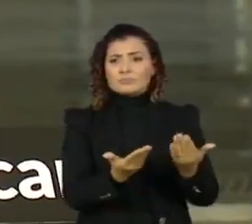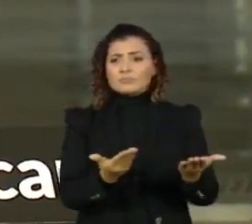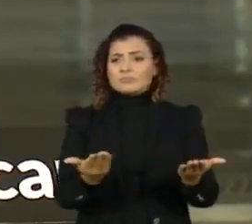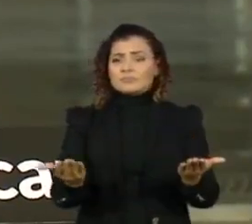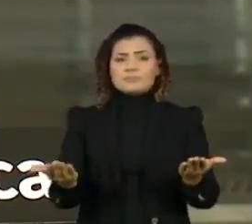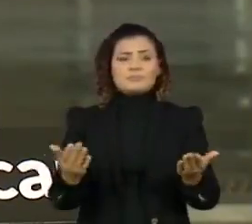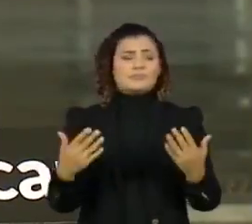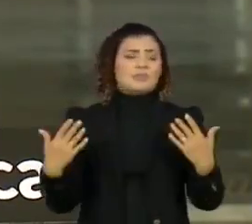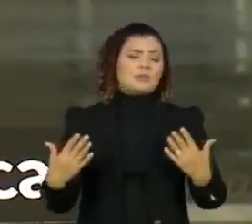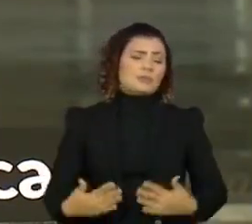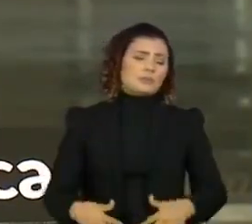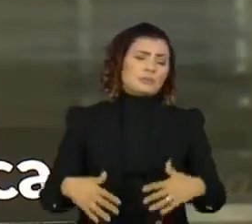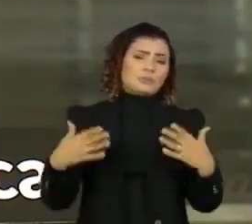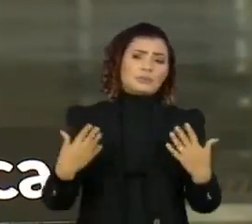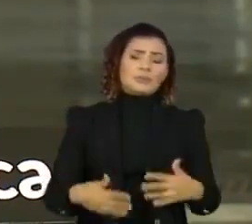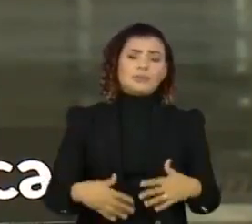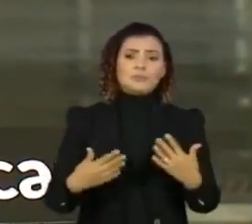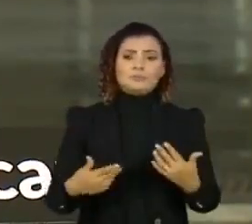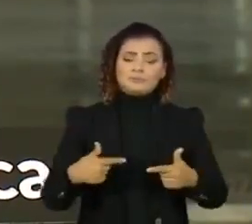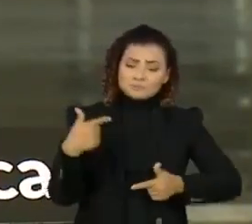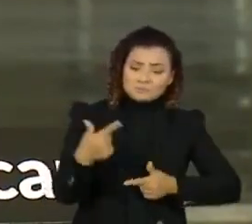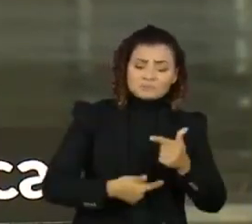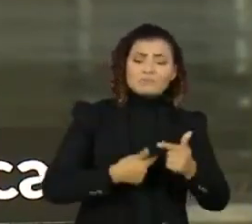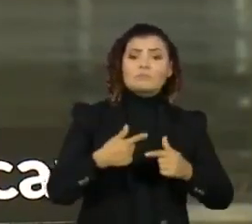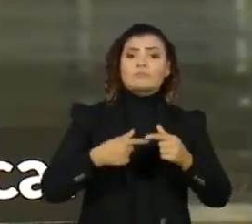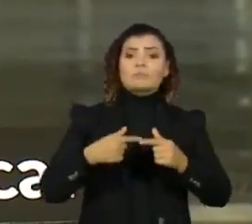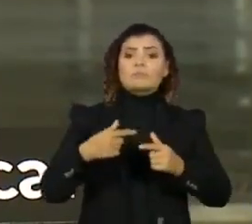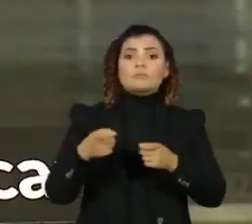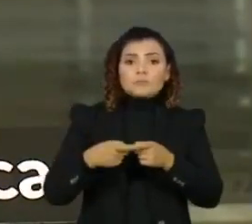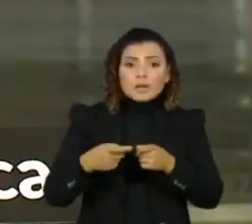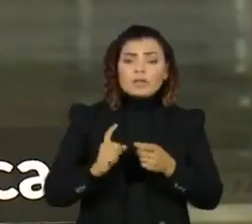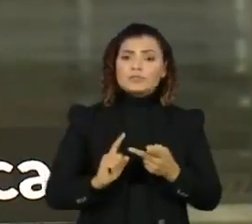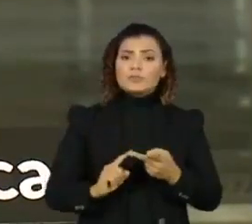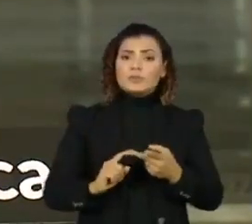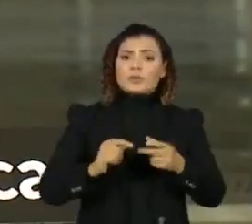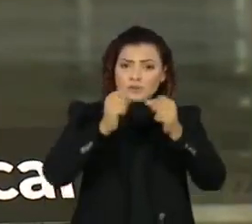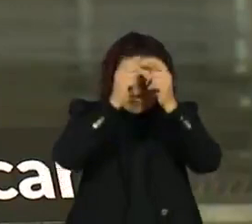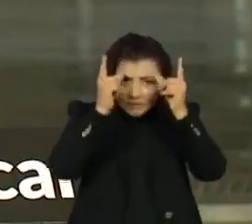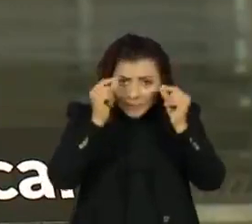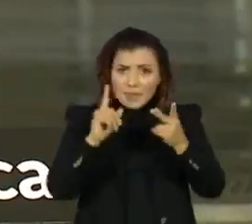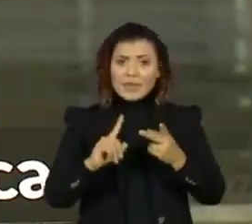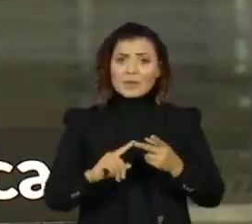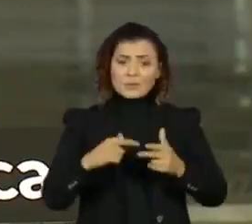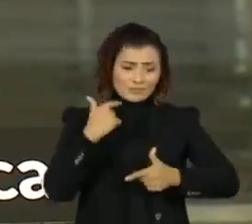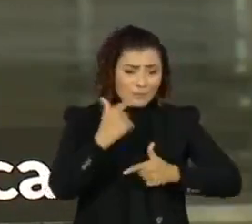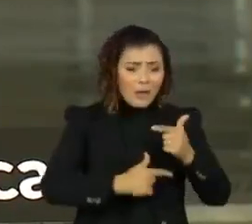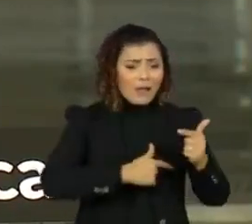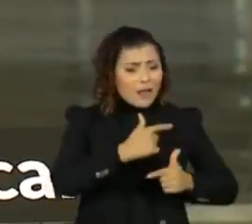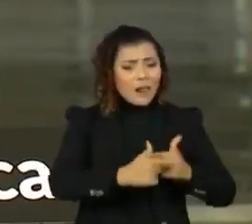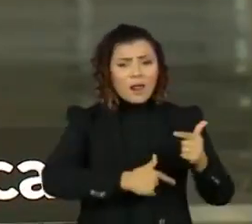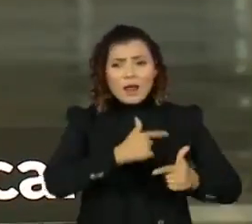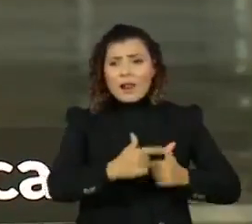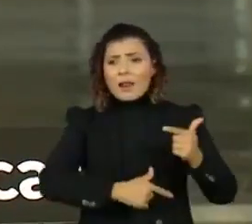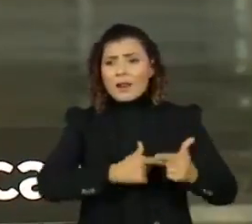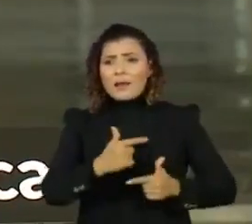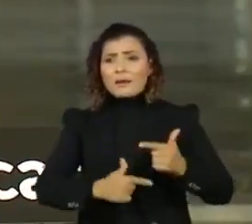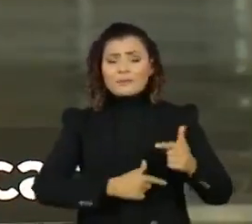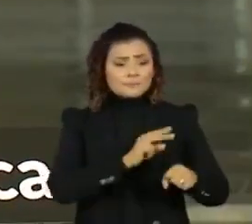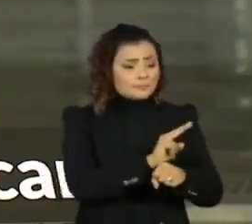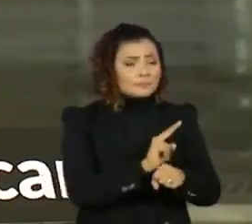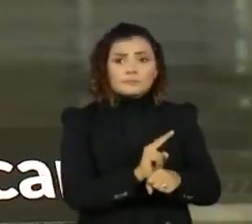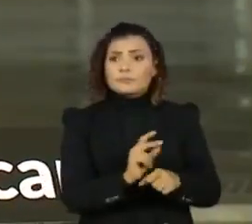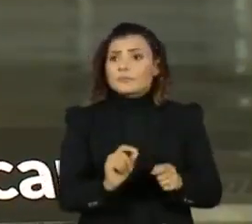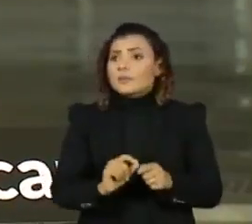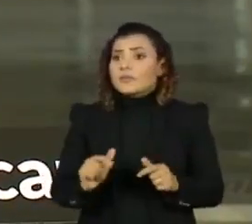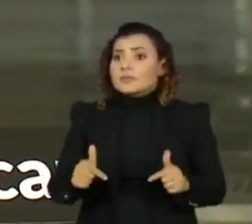por aqueles que estão na linha de frente, por aqueles que estão esperando o